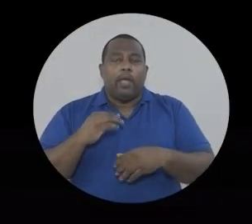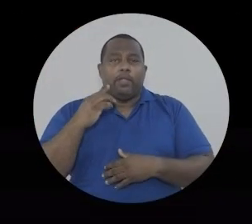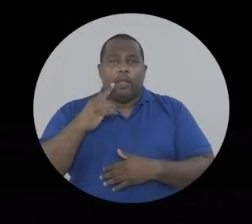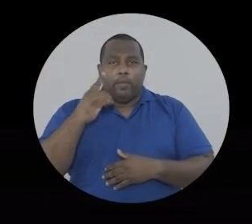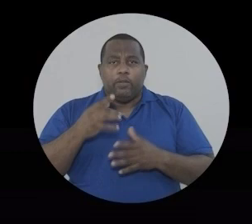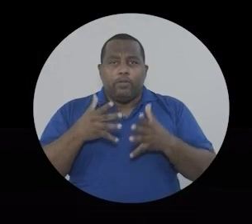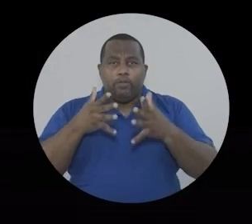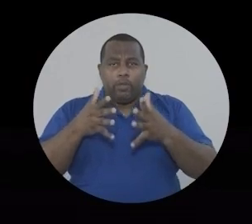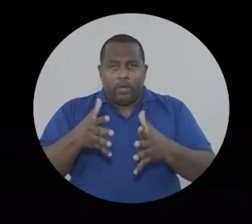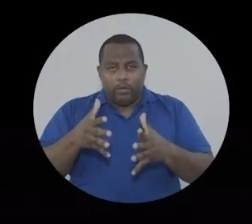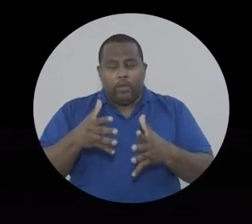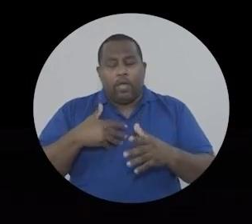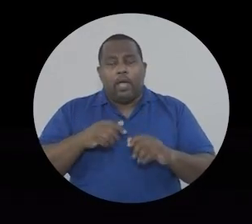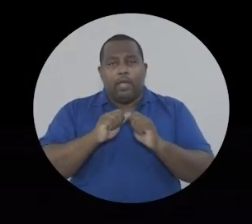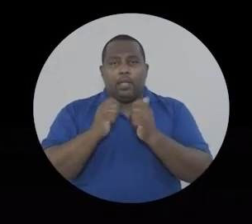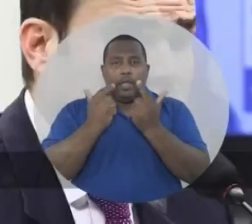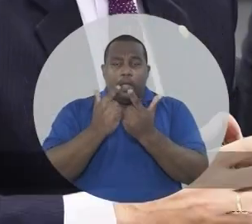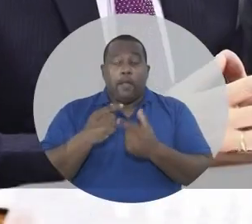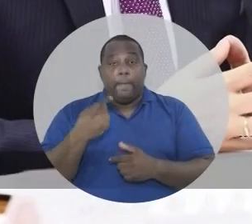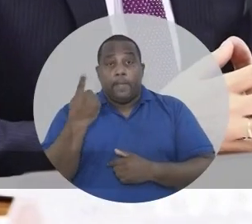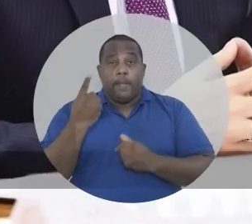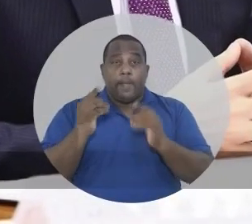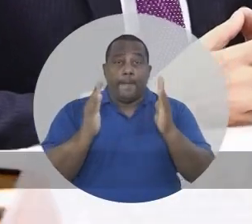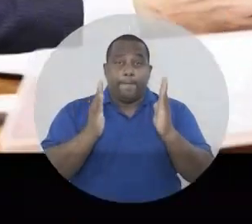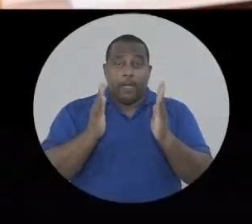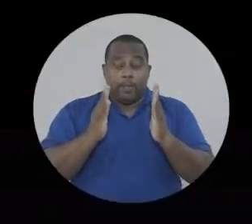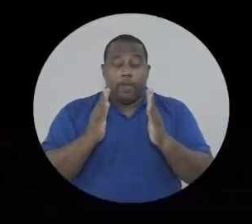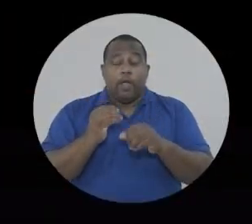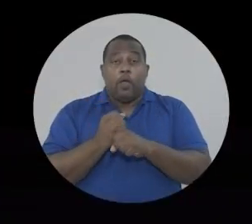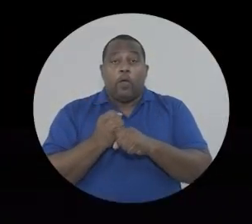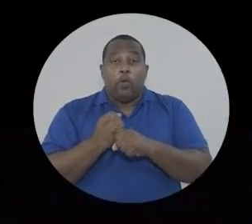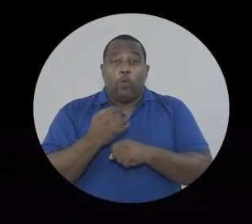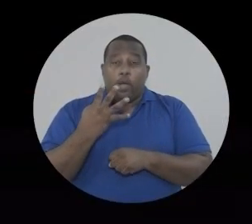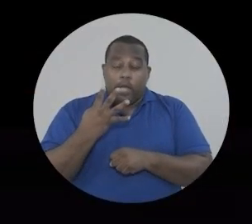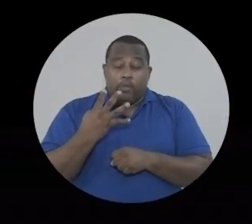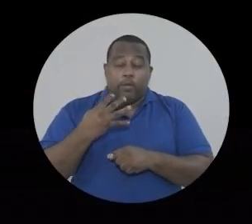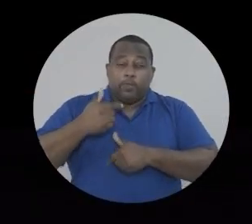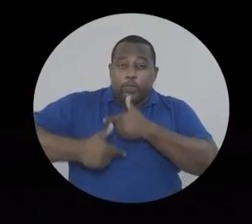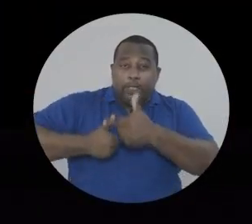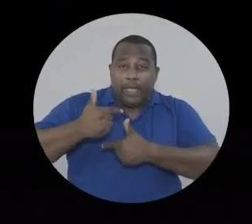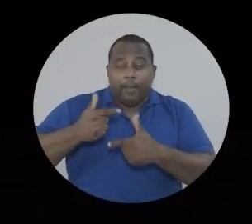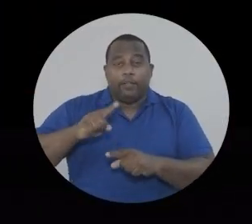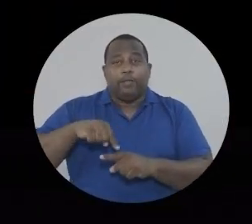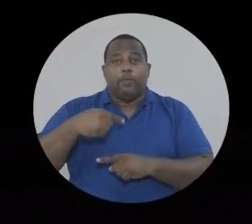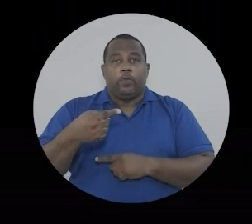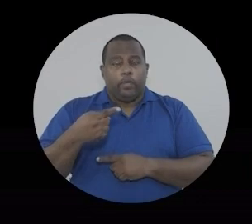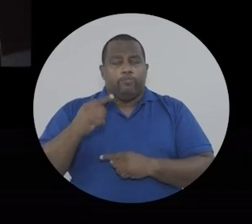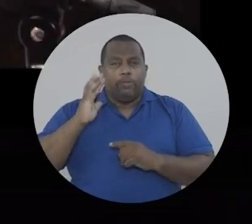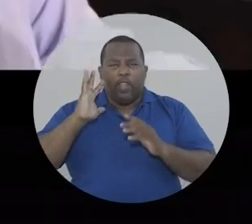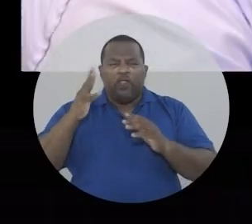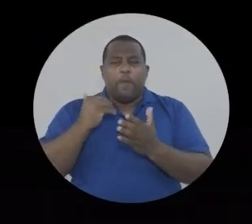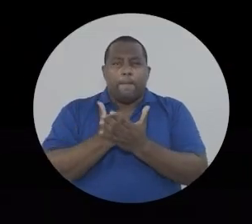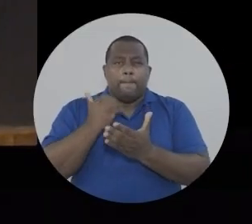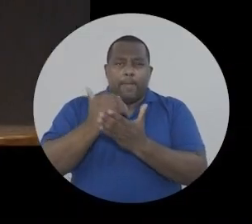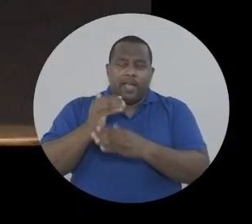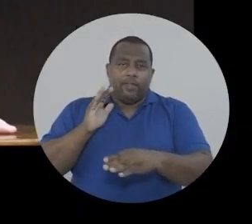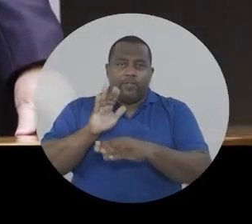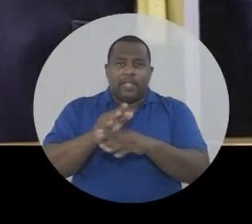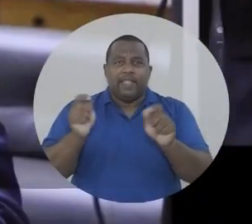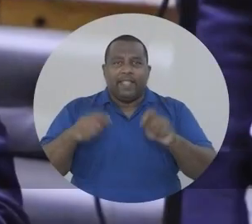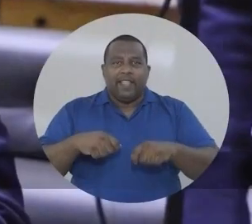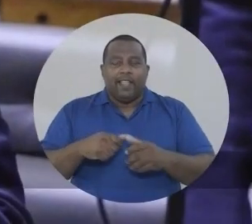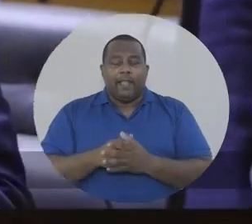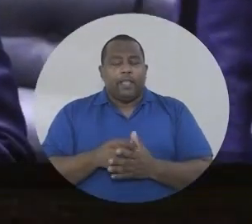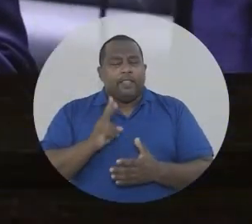deputado que chegou na Assembleia Legislativa para seu primeiro mandato e quatro anos e muito trabalho depois resolveu que podia fazer